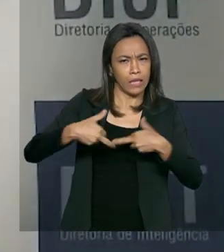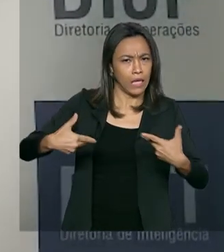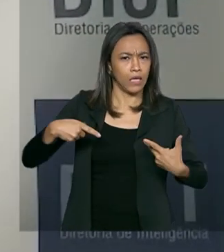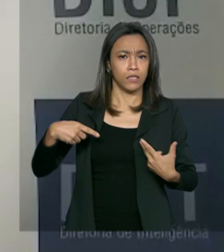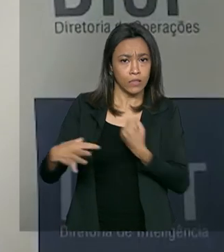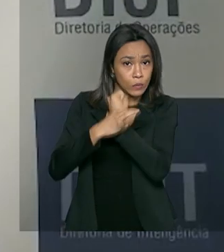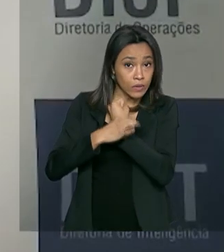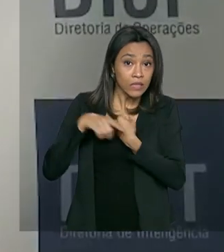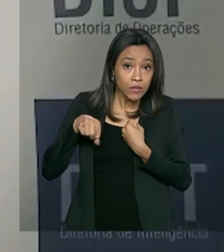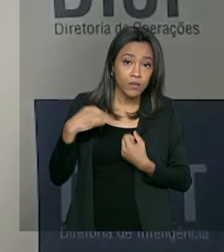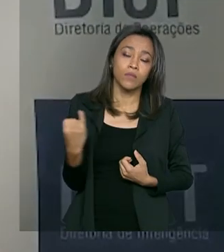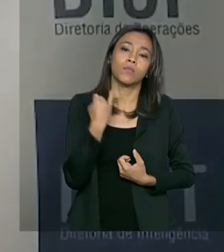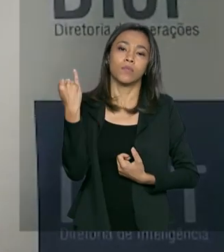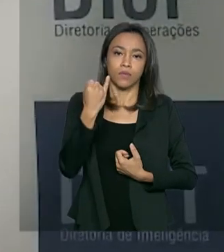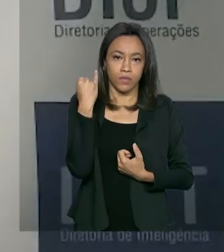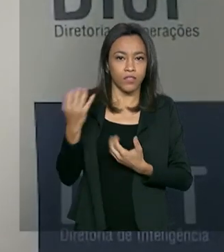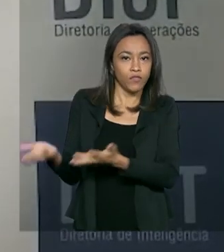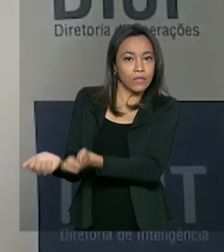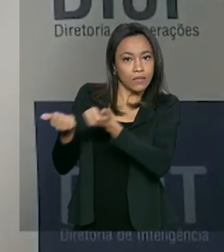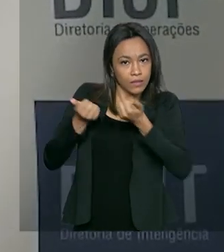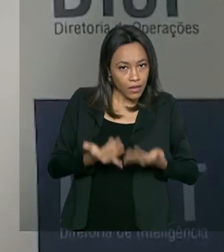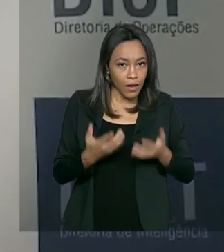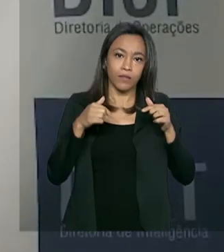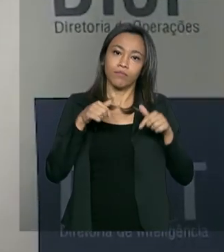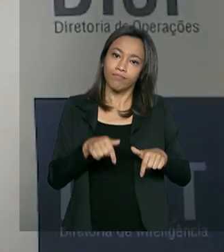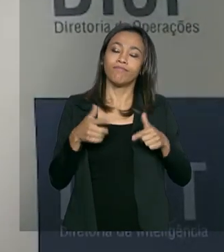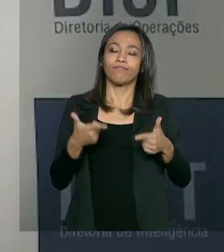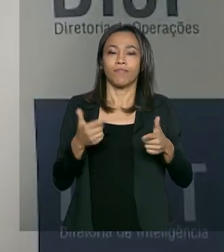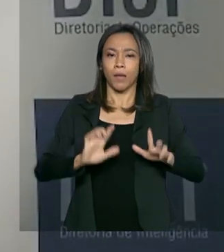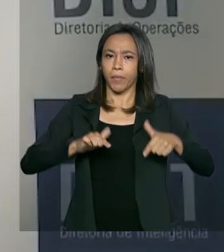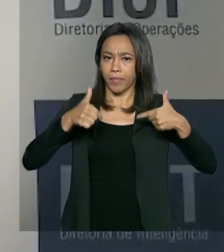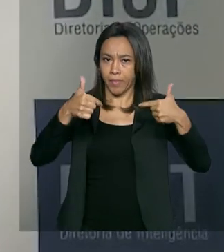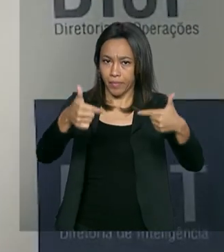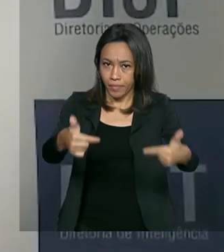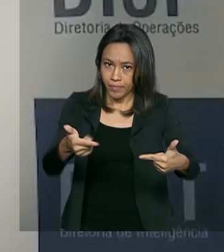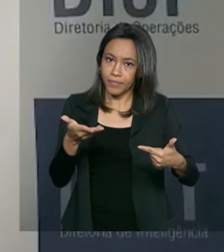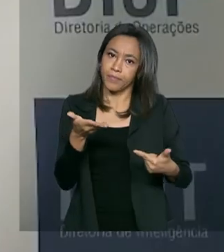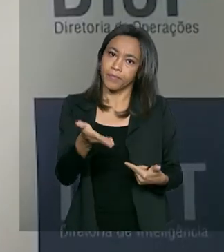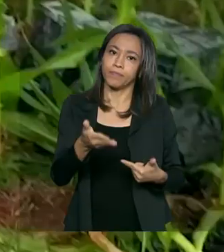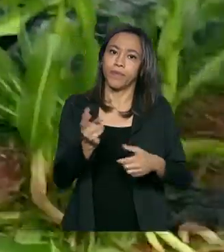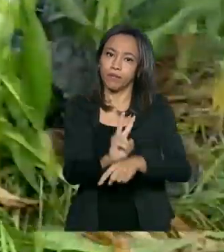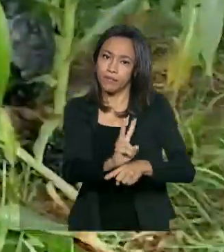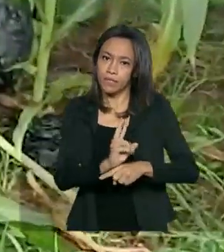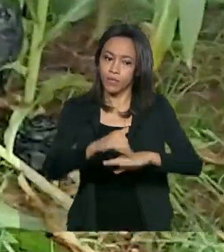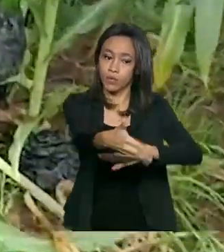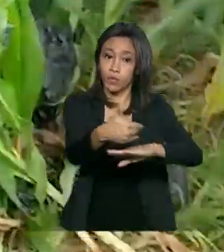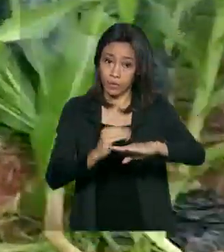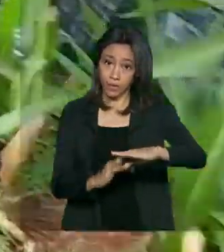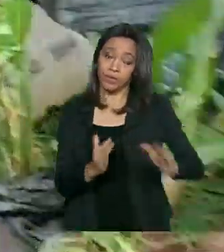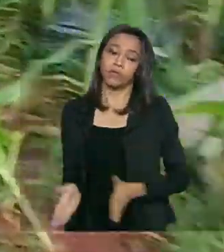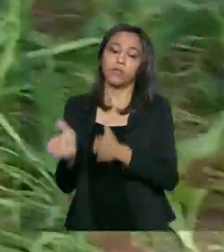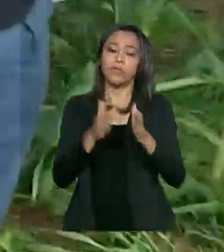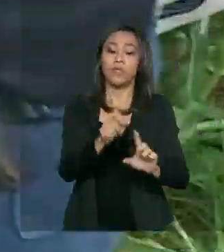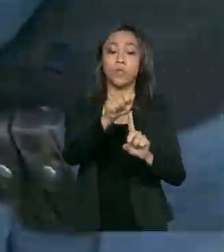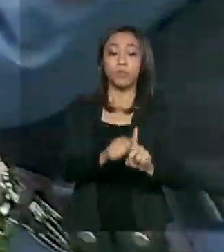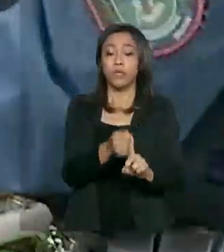essenciais e que são disponibilizados para essas unidades no âmbito do Programa Vigia de Segurança Nacional das Fronteiras e Divisas. Em relação ao mês